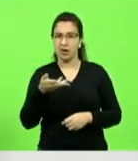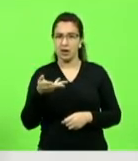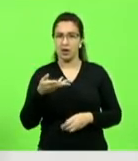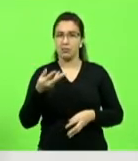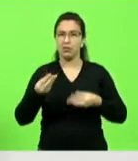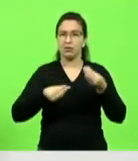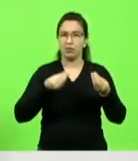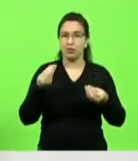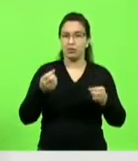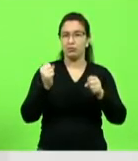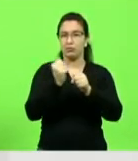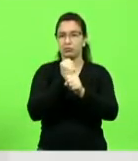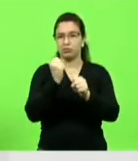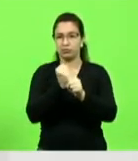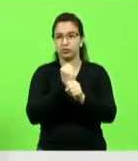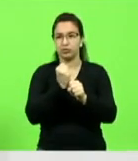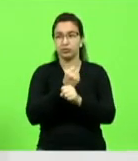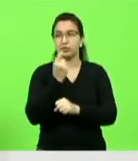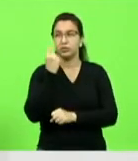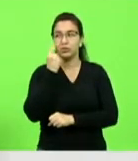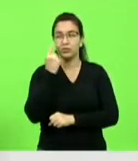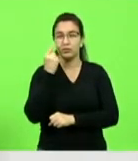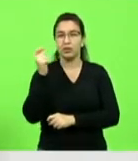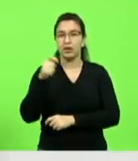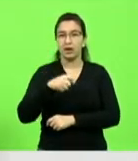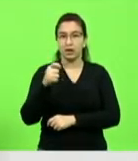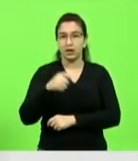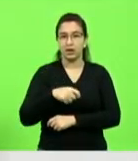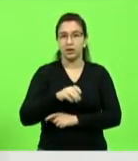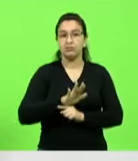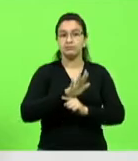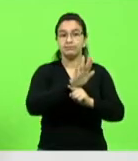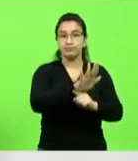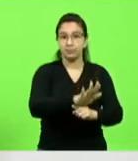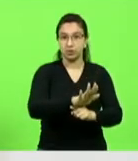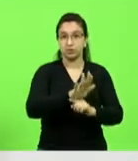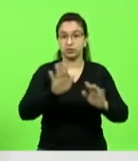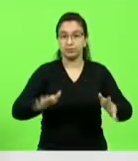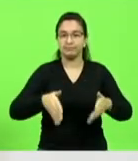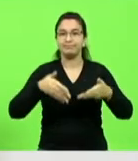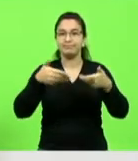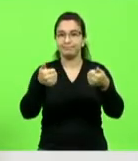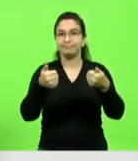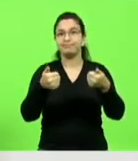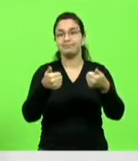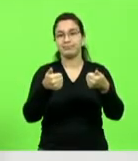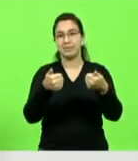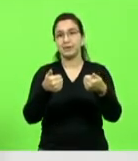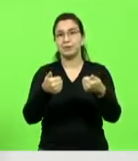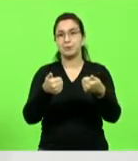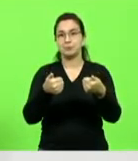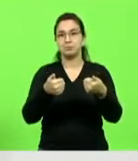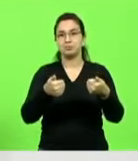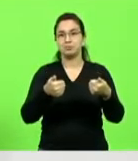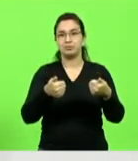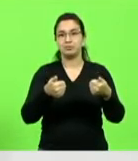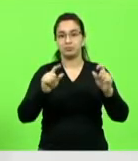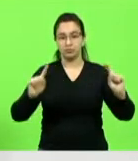concessão para dar mais uma condição melhor de competitividade